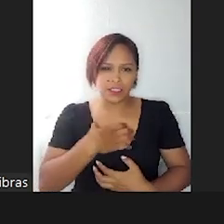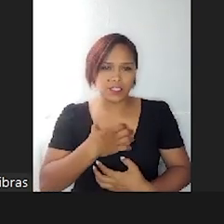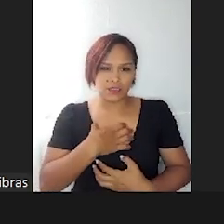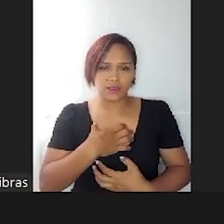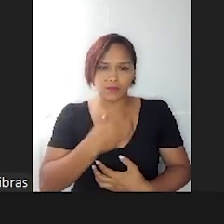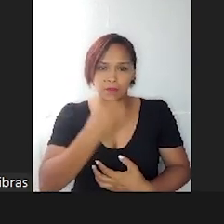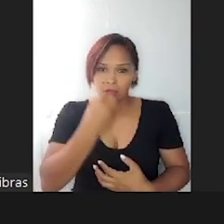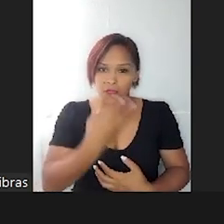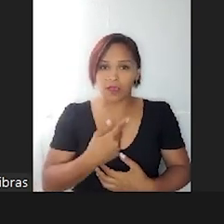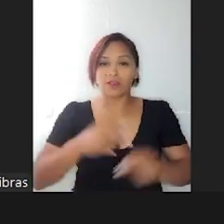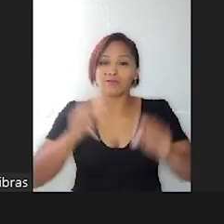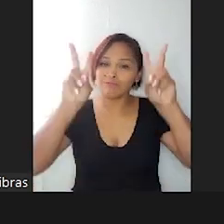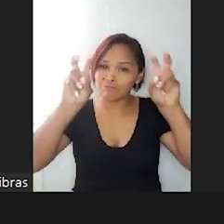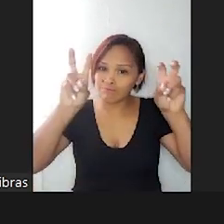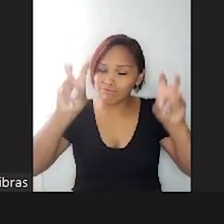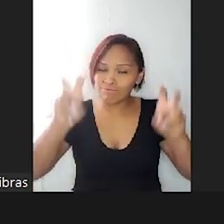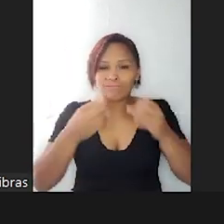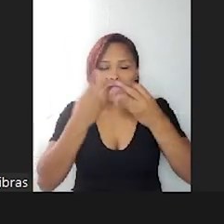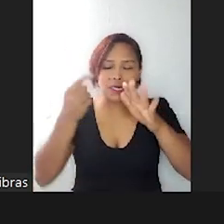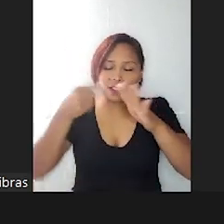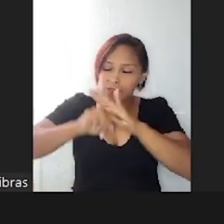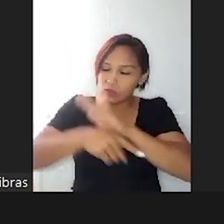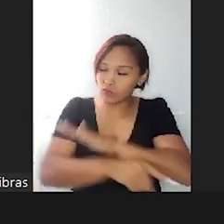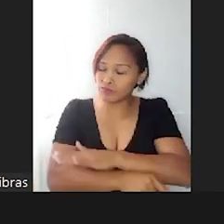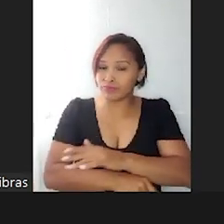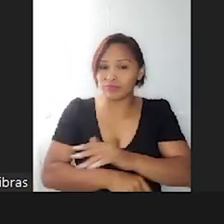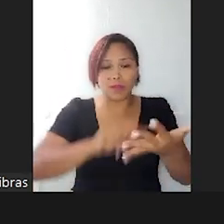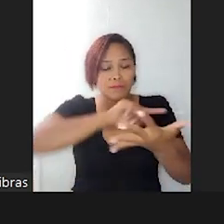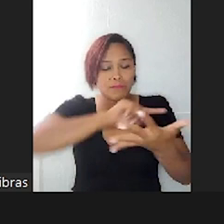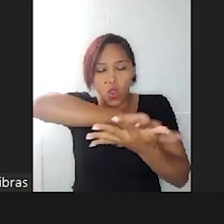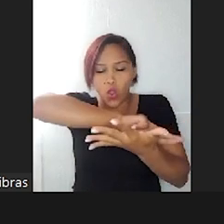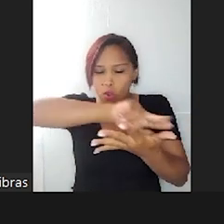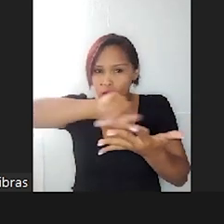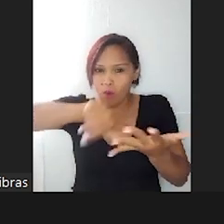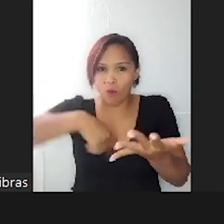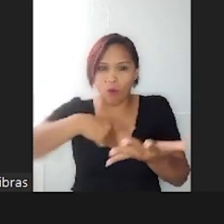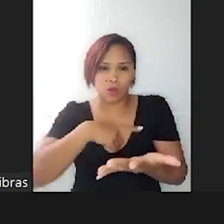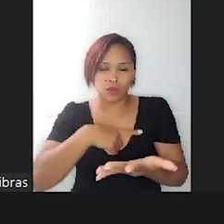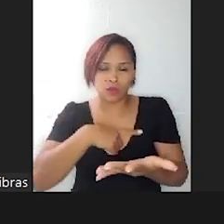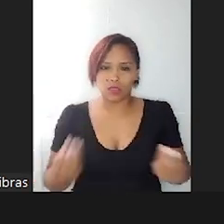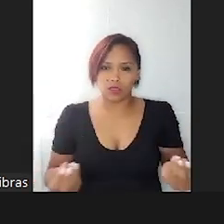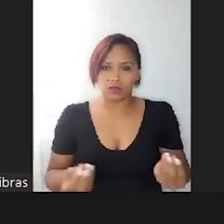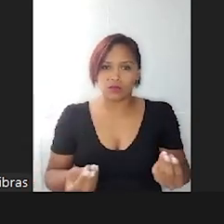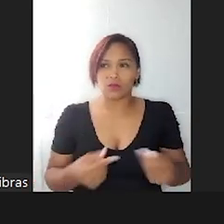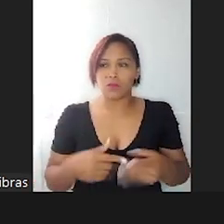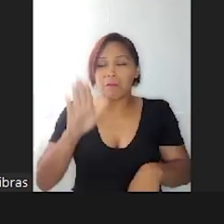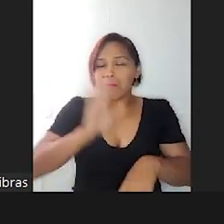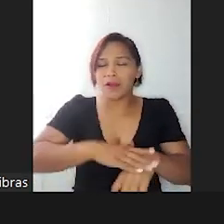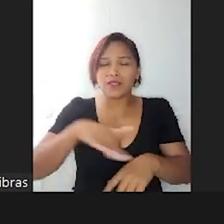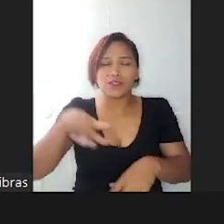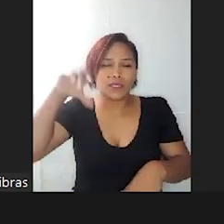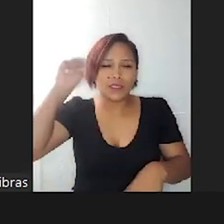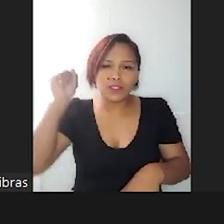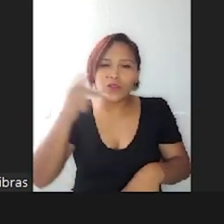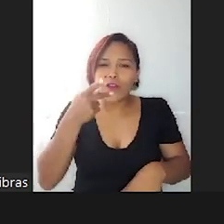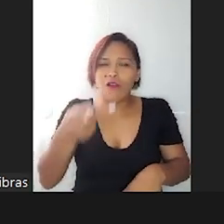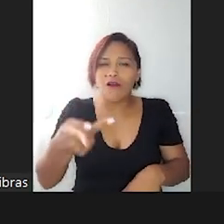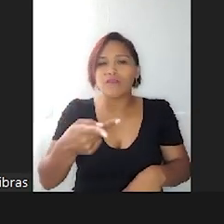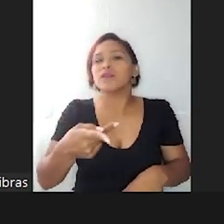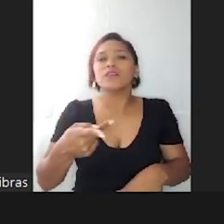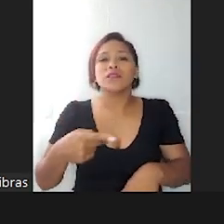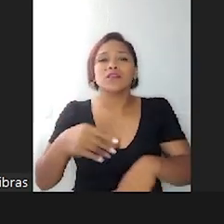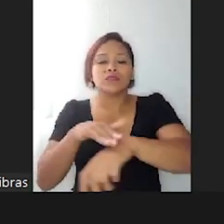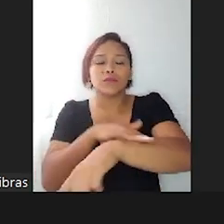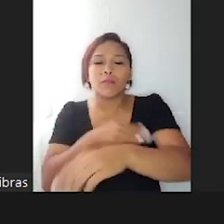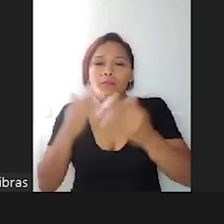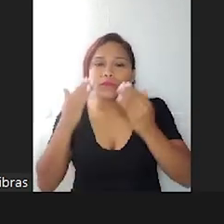muito mais profundo do que a gente ouve falar de cuidar de pele e de rosto. É muito